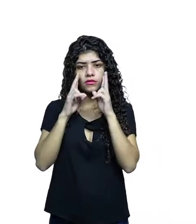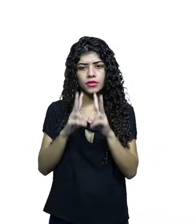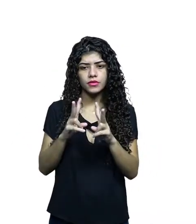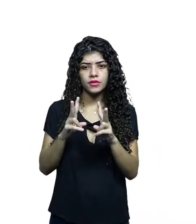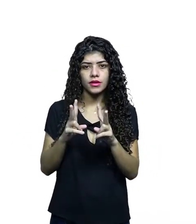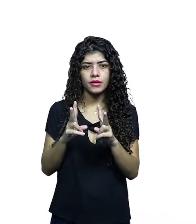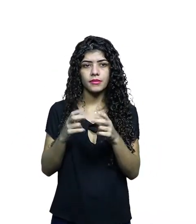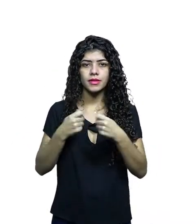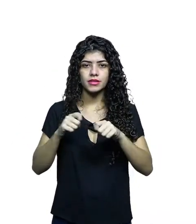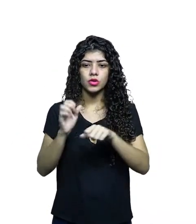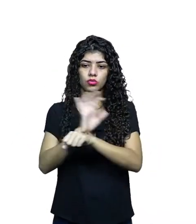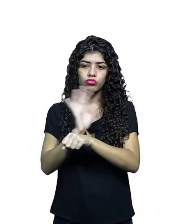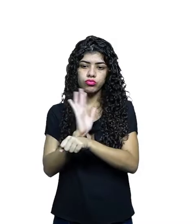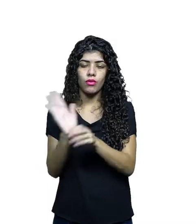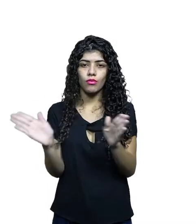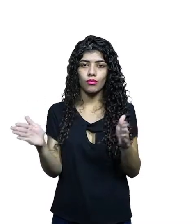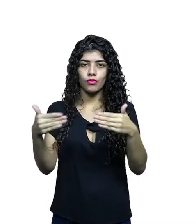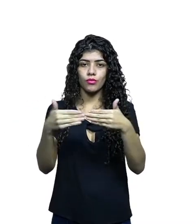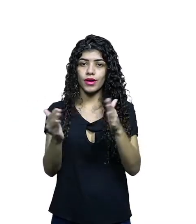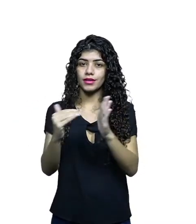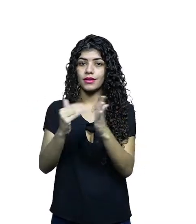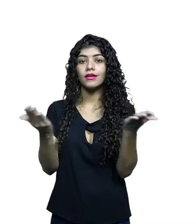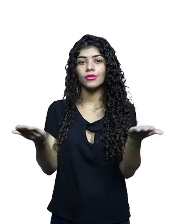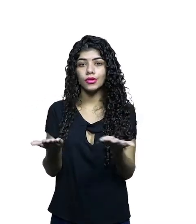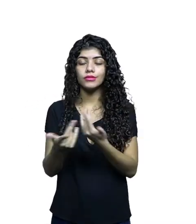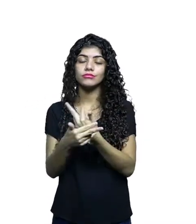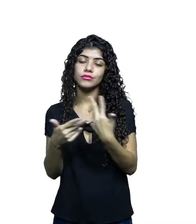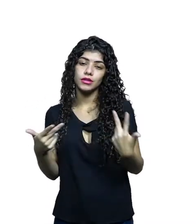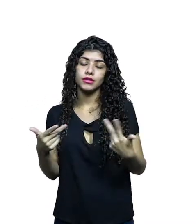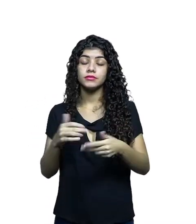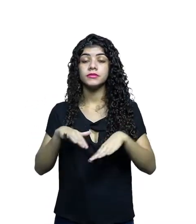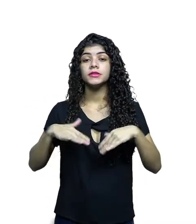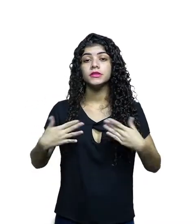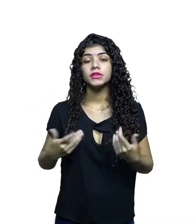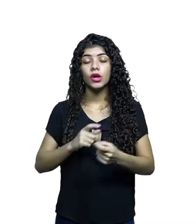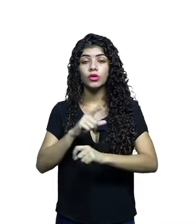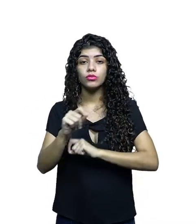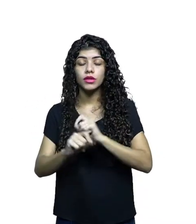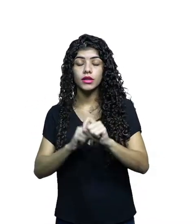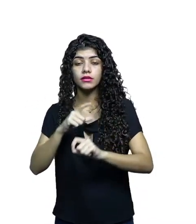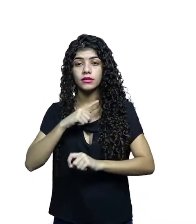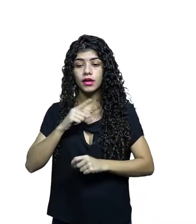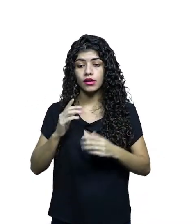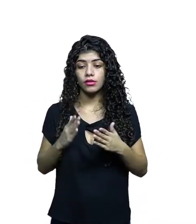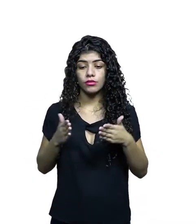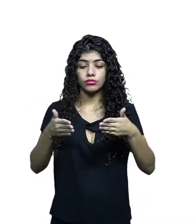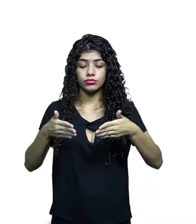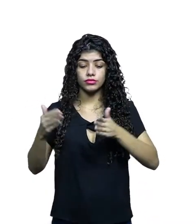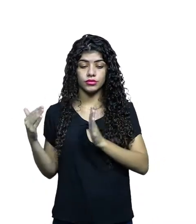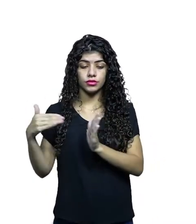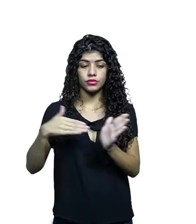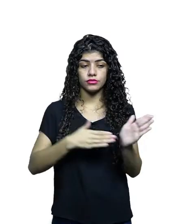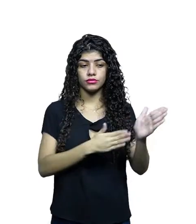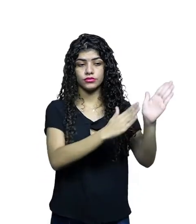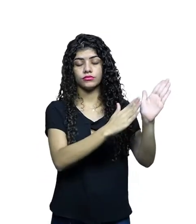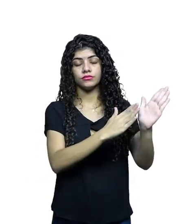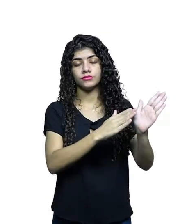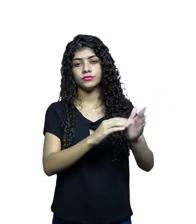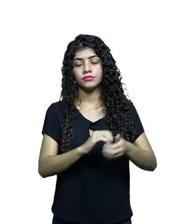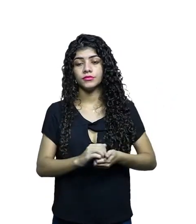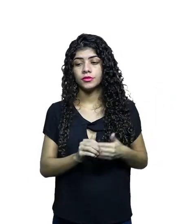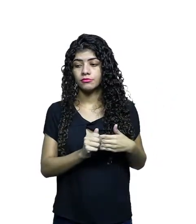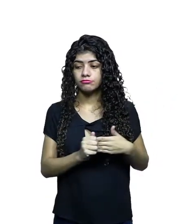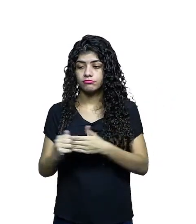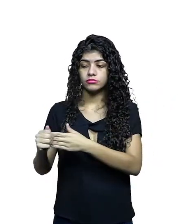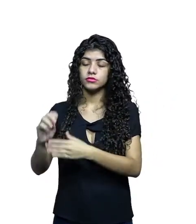salas de cinema tiveram que fechar e muitas estão fechadas até o momento. Então, houve um direcionamento dentro desse setor de